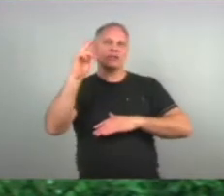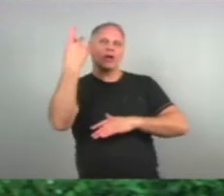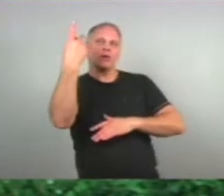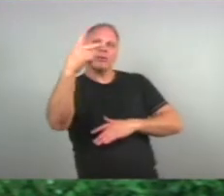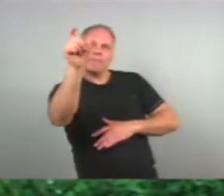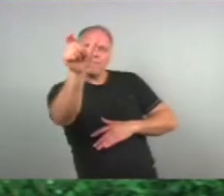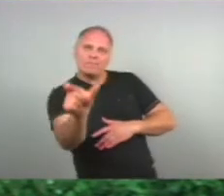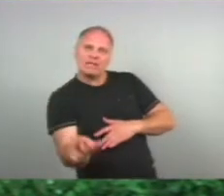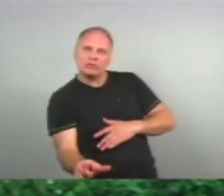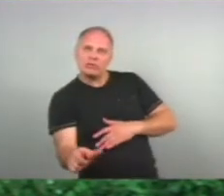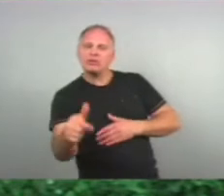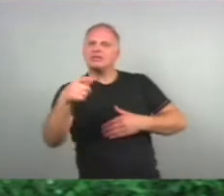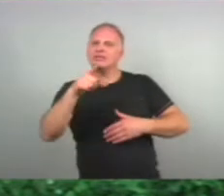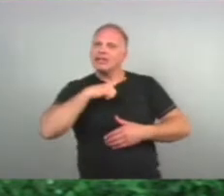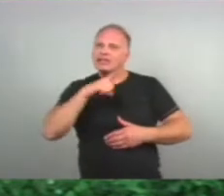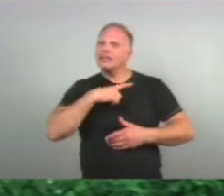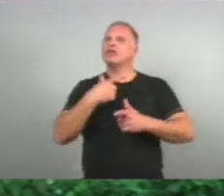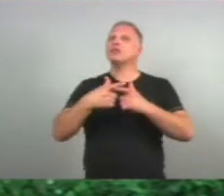passando